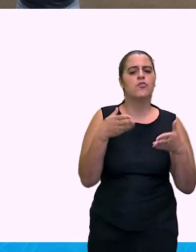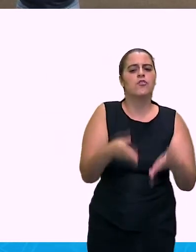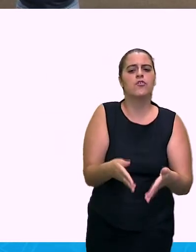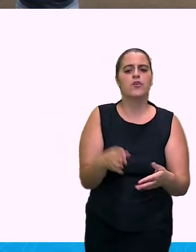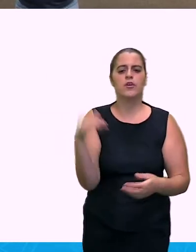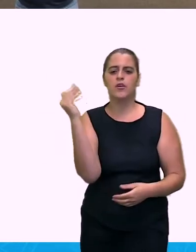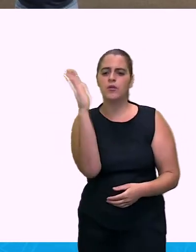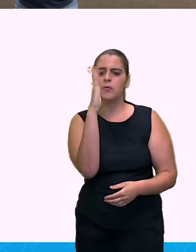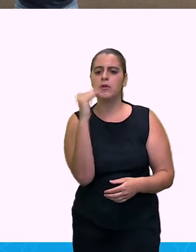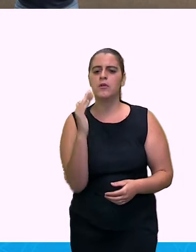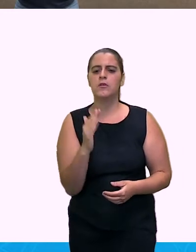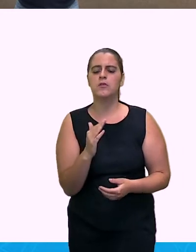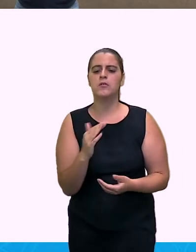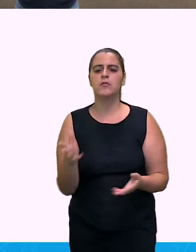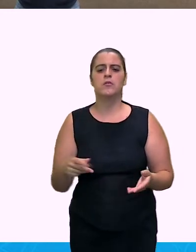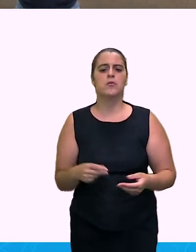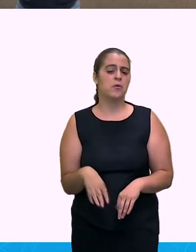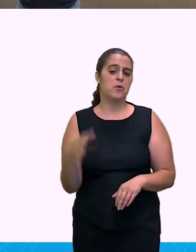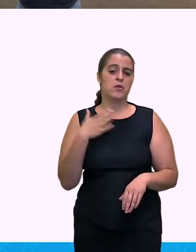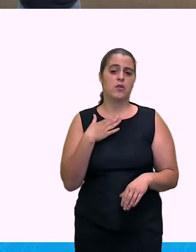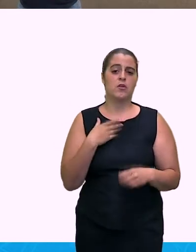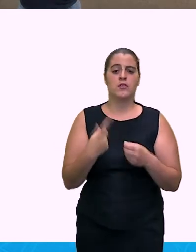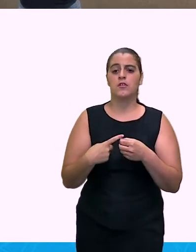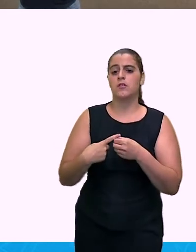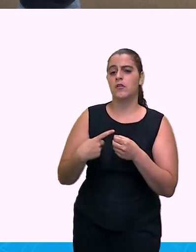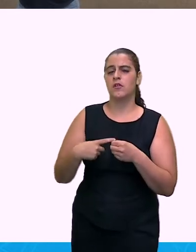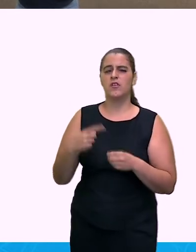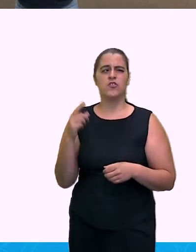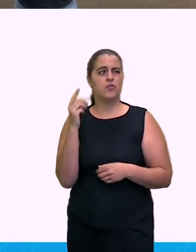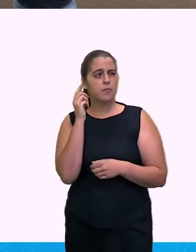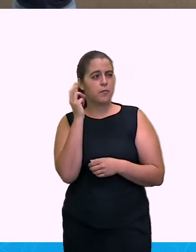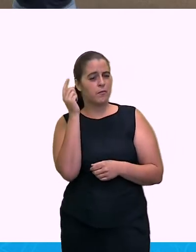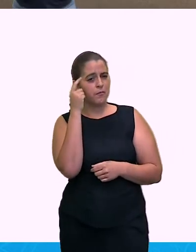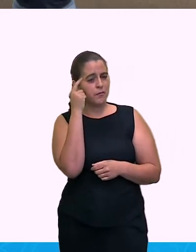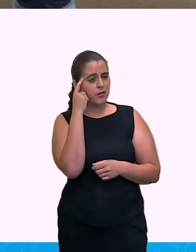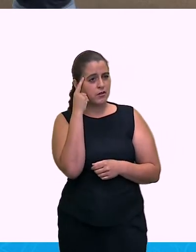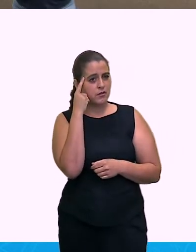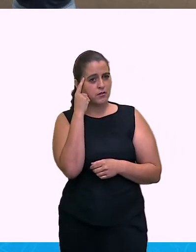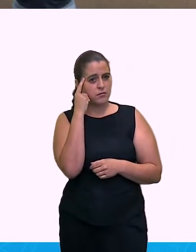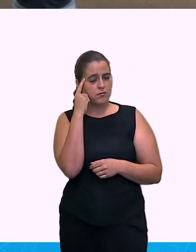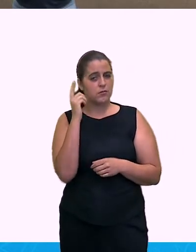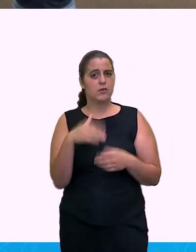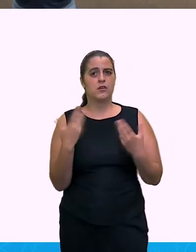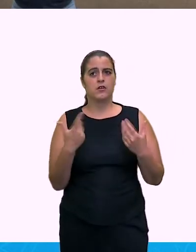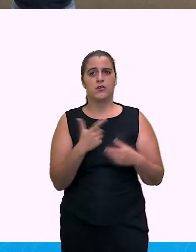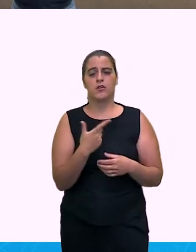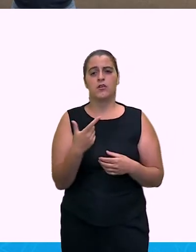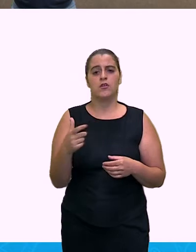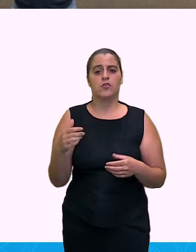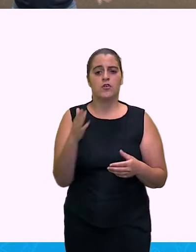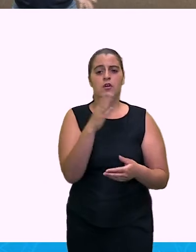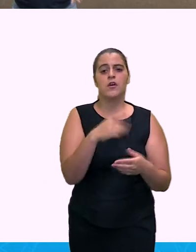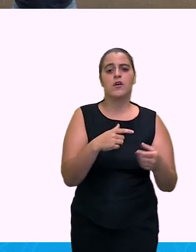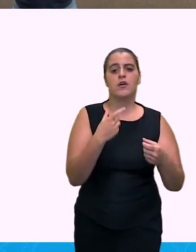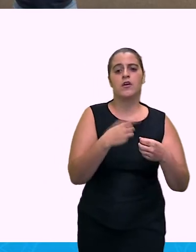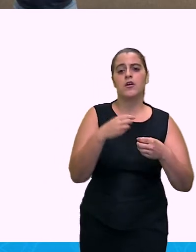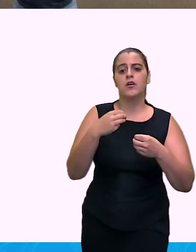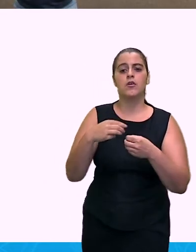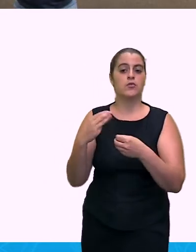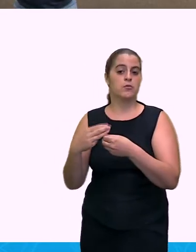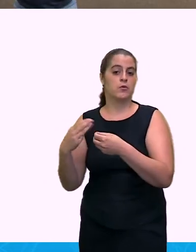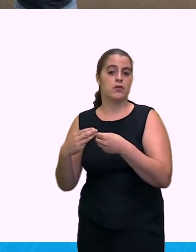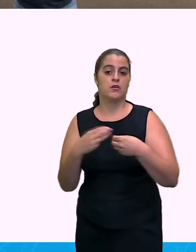na nossa cidade e ache que a cidade toda, que tudo, que não exista a divisão dos bairros.